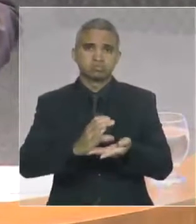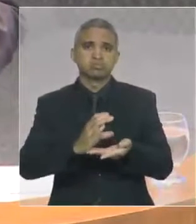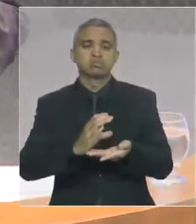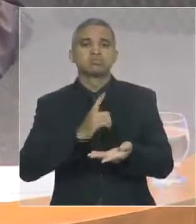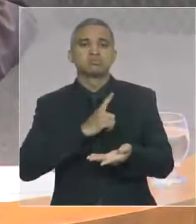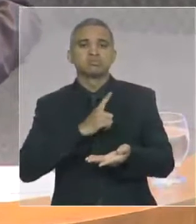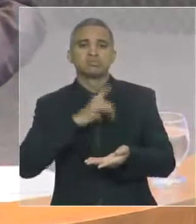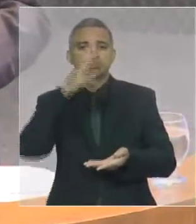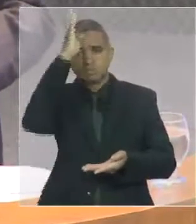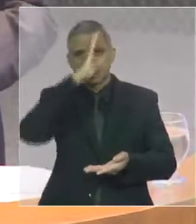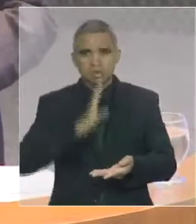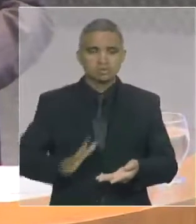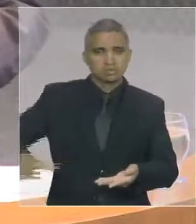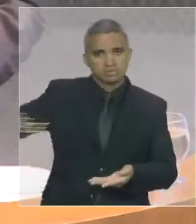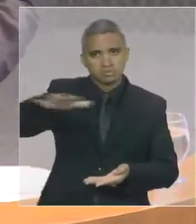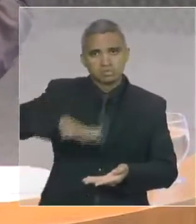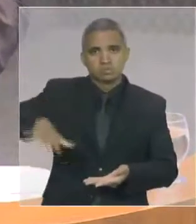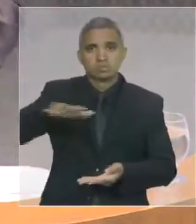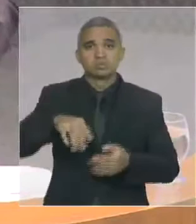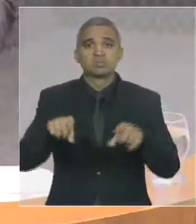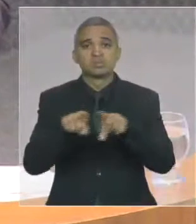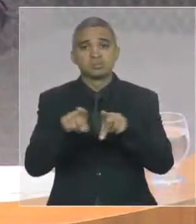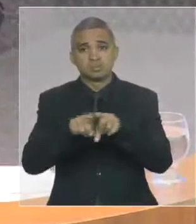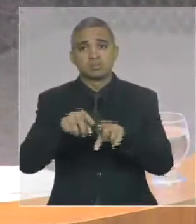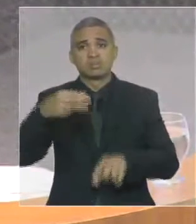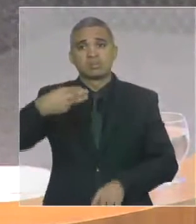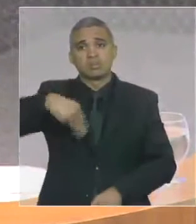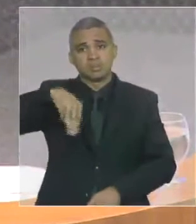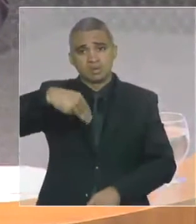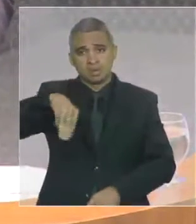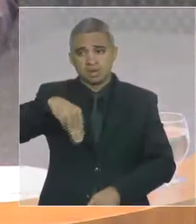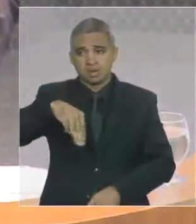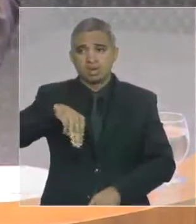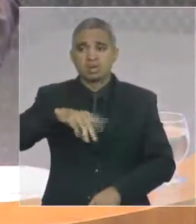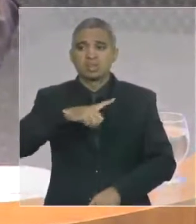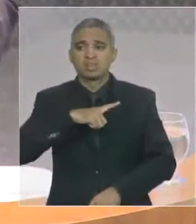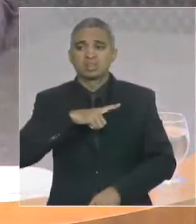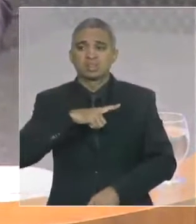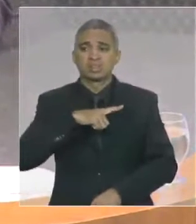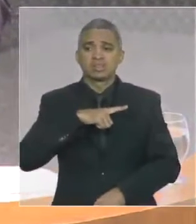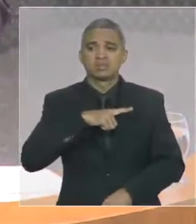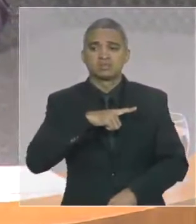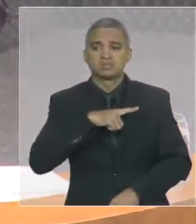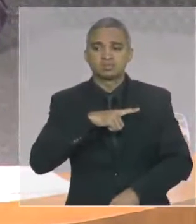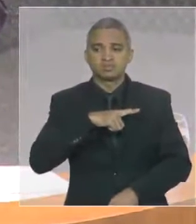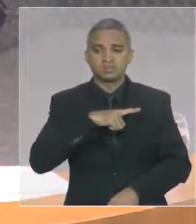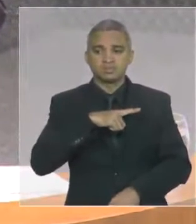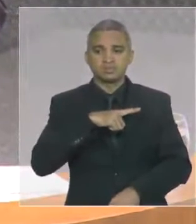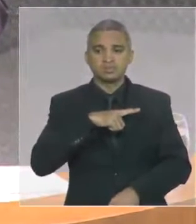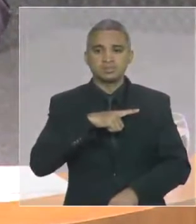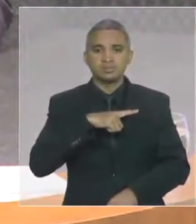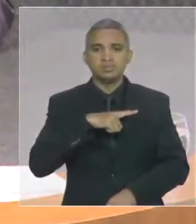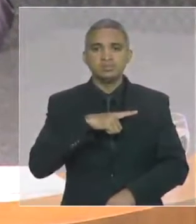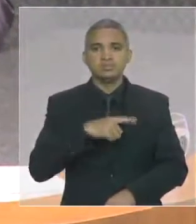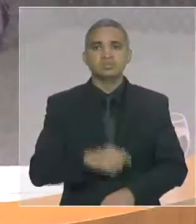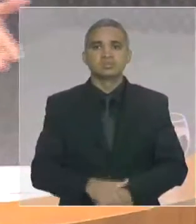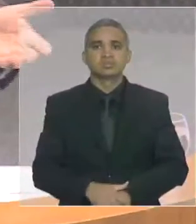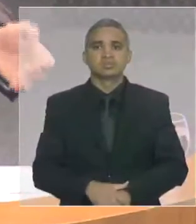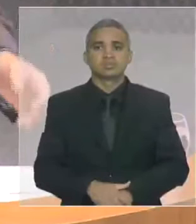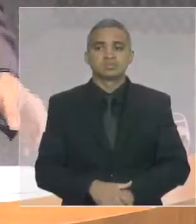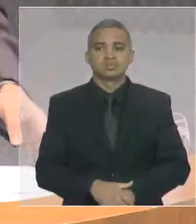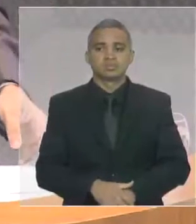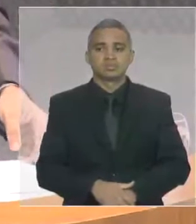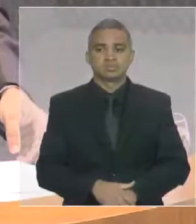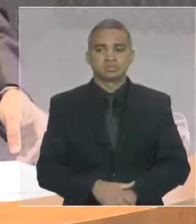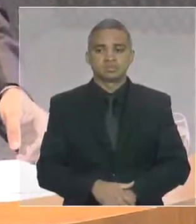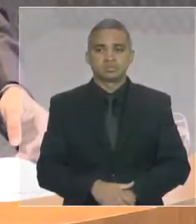e é claro que no Maranhão isso levou a uma série de manifestações. A deflação das commodities é o elemento